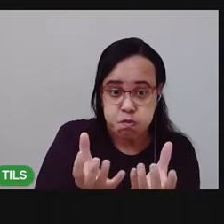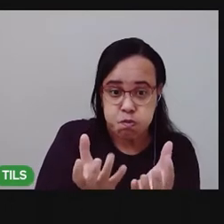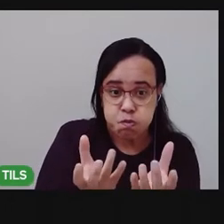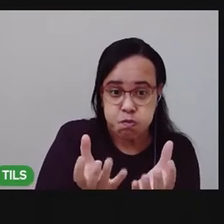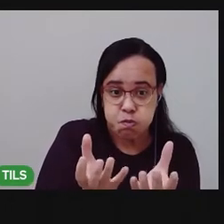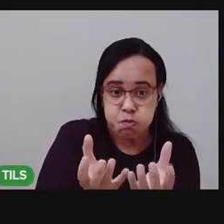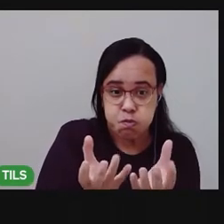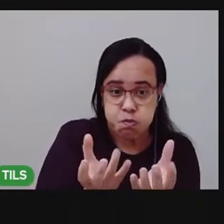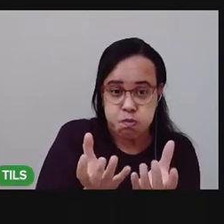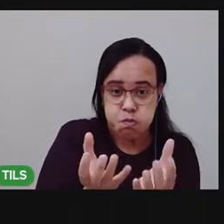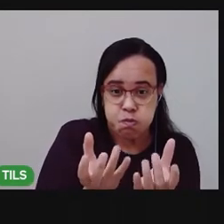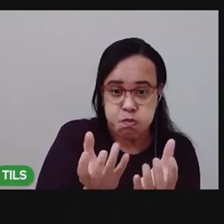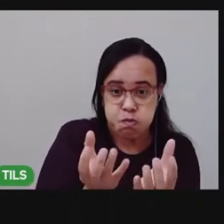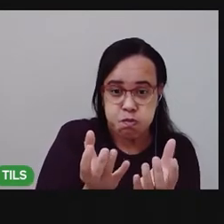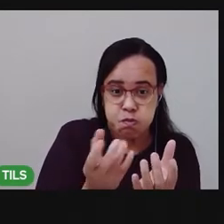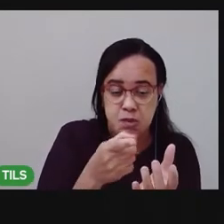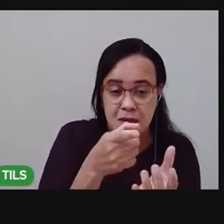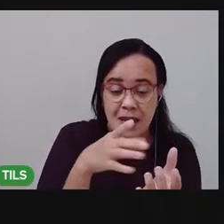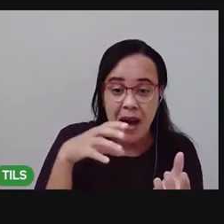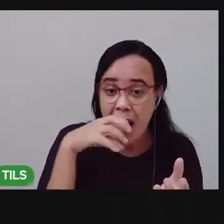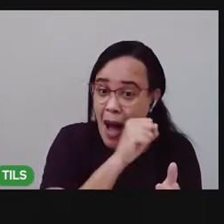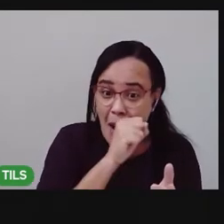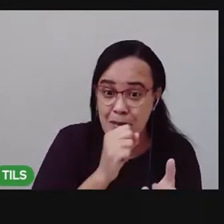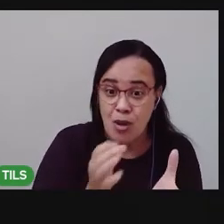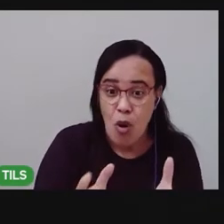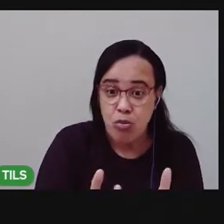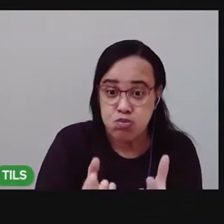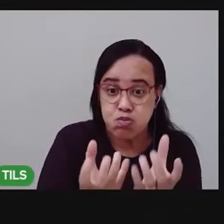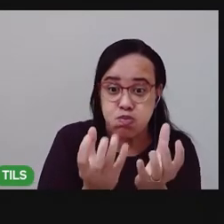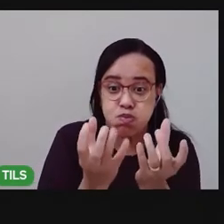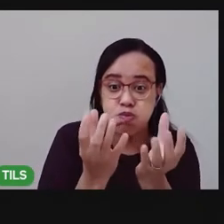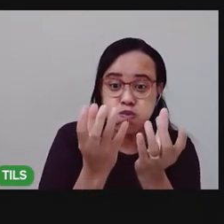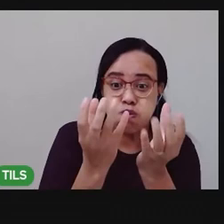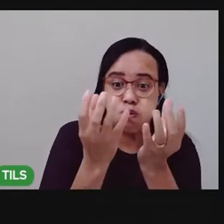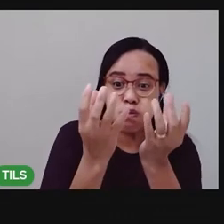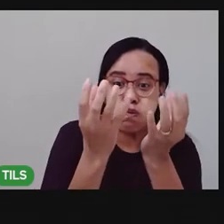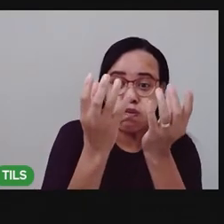olha e tá olha o que aconteceu